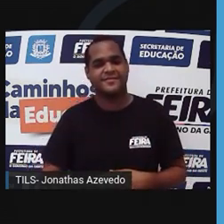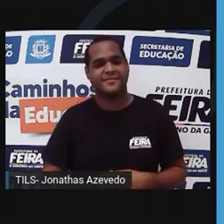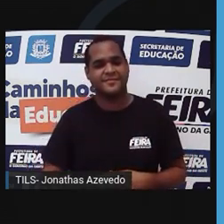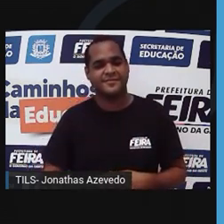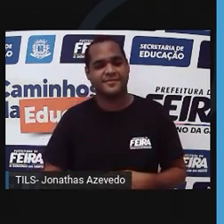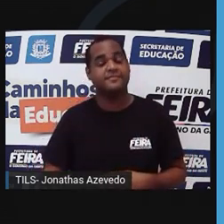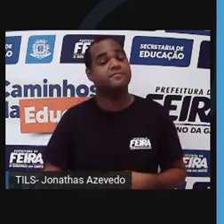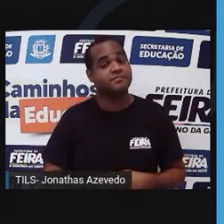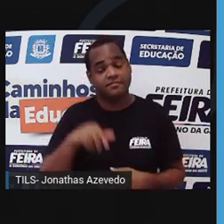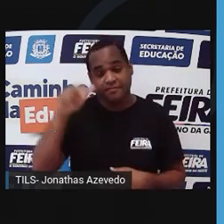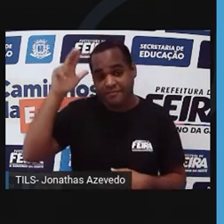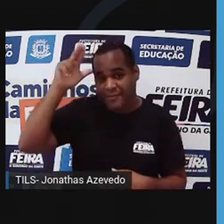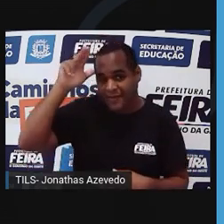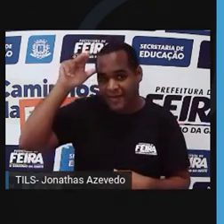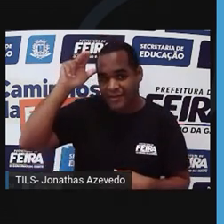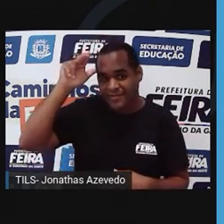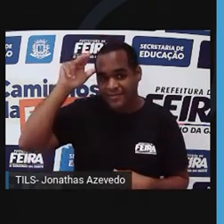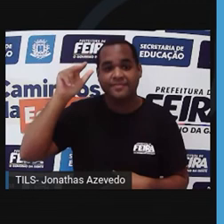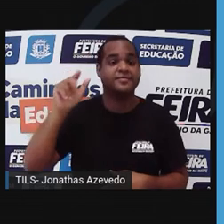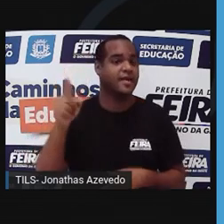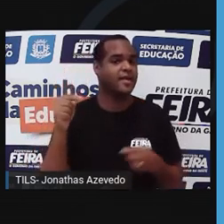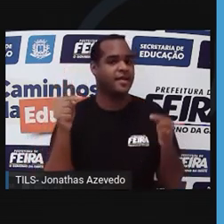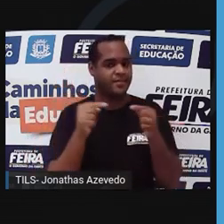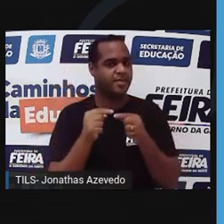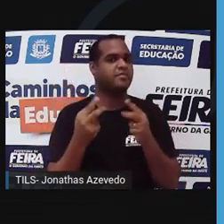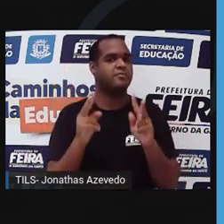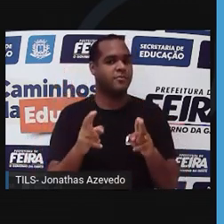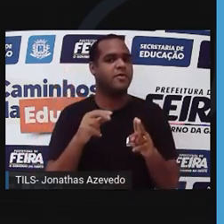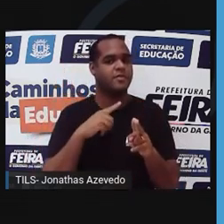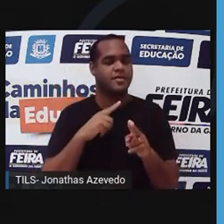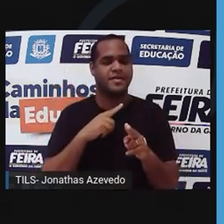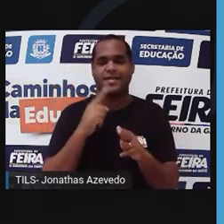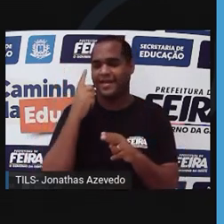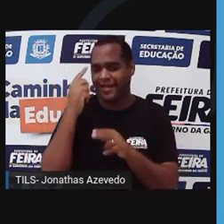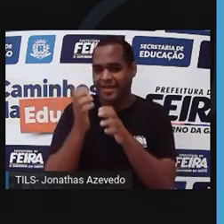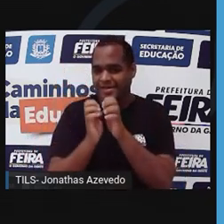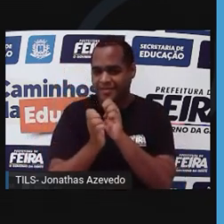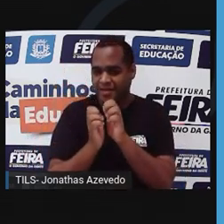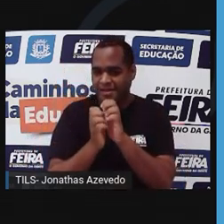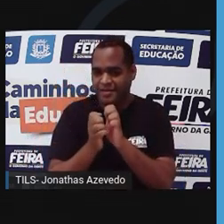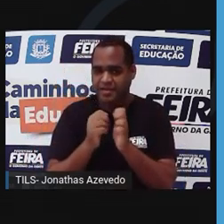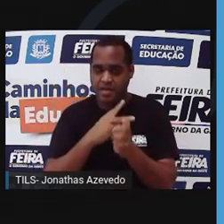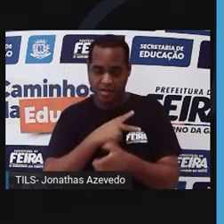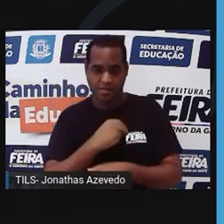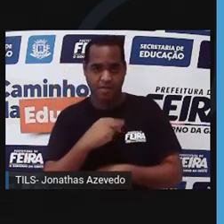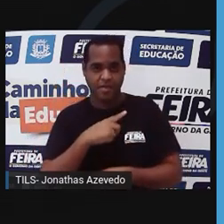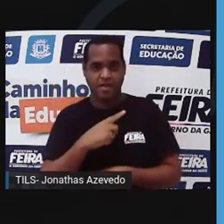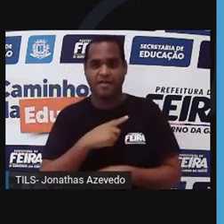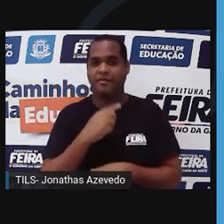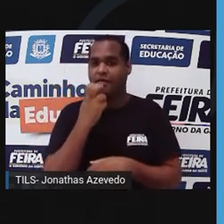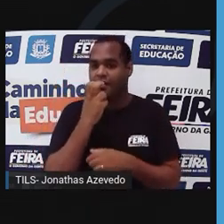O cavalo é outro mamífero. Vocês sabiam que os dentes deles não param de crescer nunca?